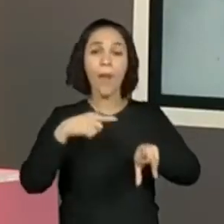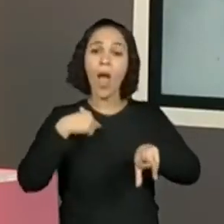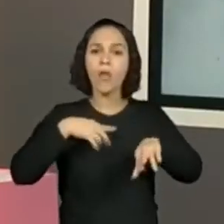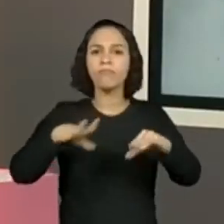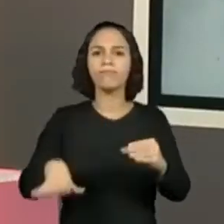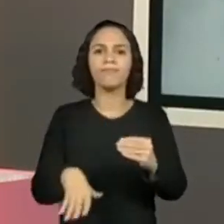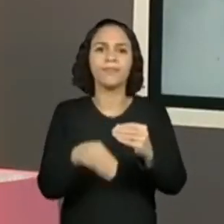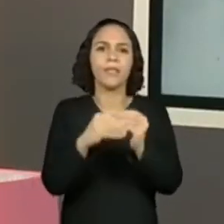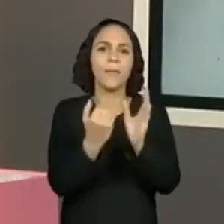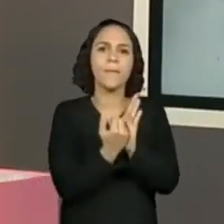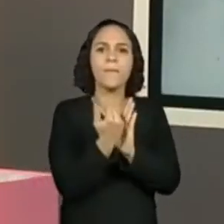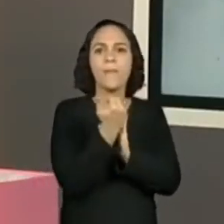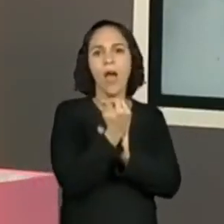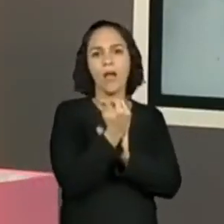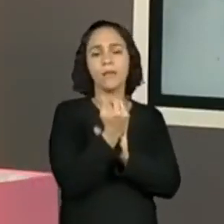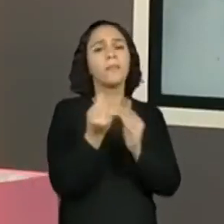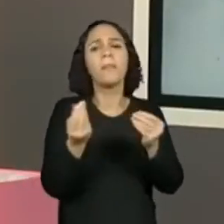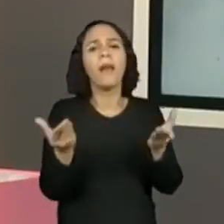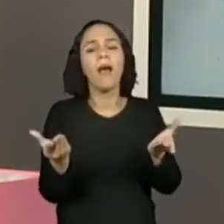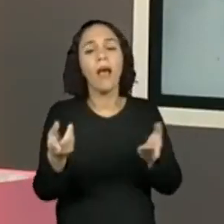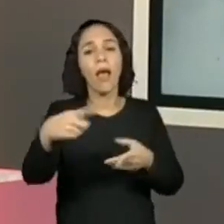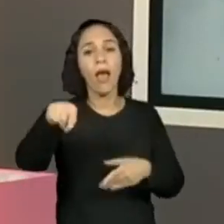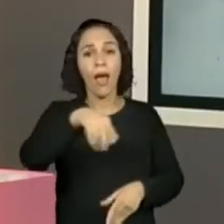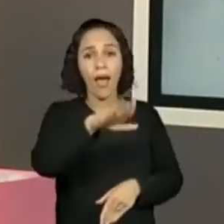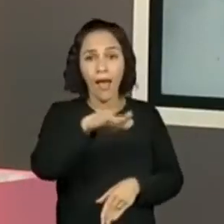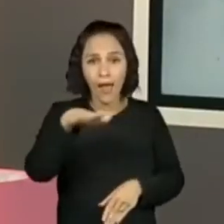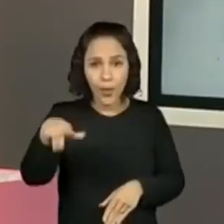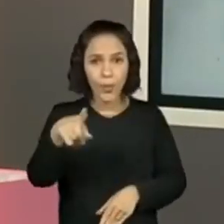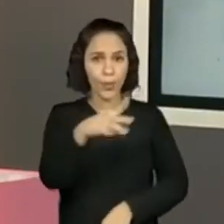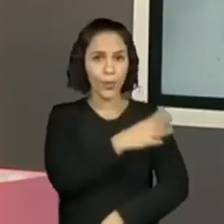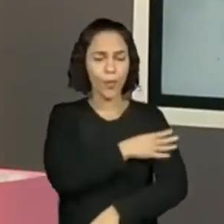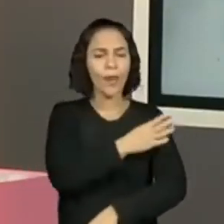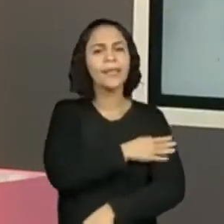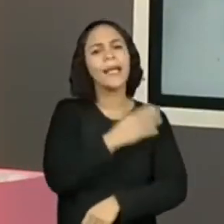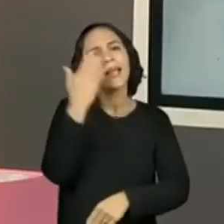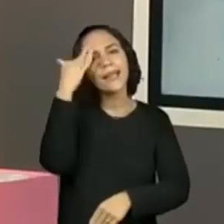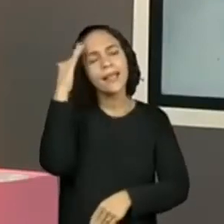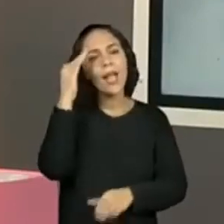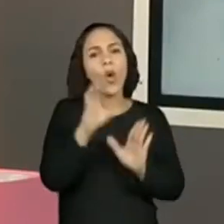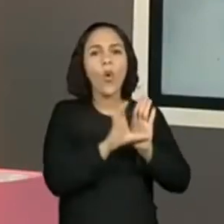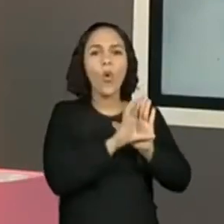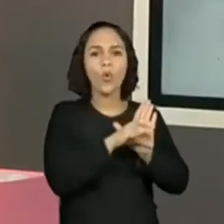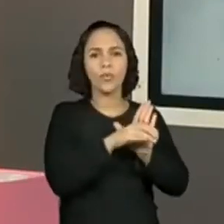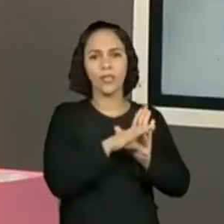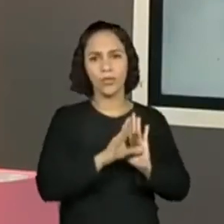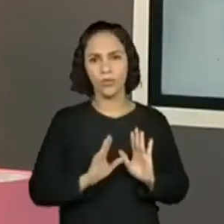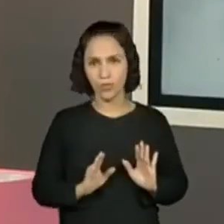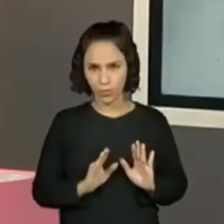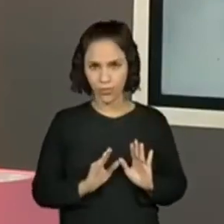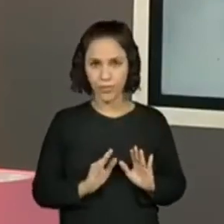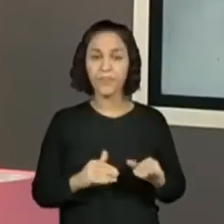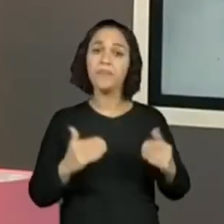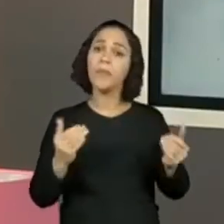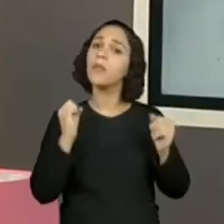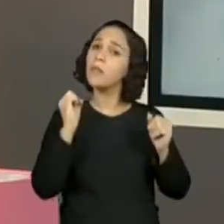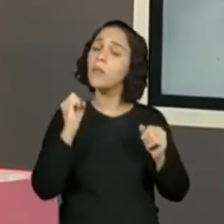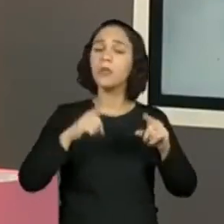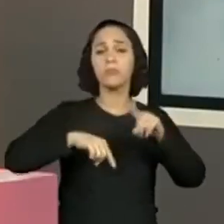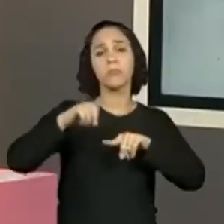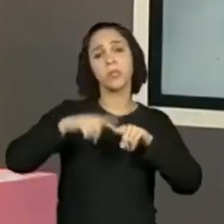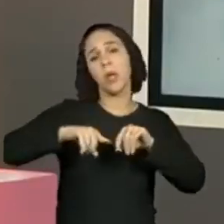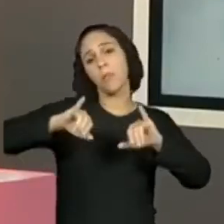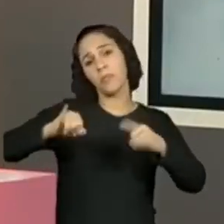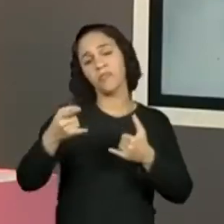mais para que o nosso aluno do quarto ano entenda todo esse conceito de probabilidade. Então vocês podem utilizar as nossas